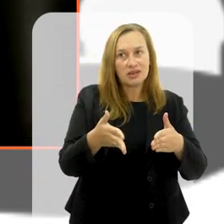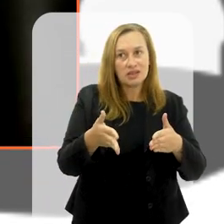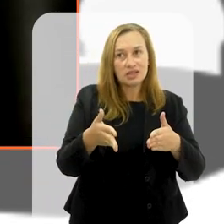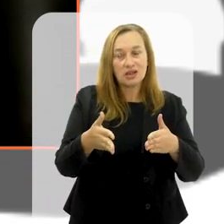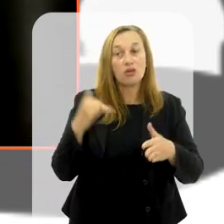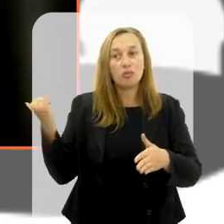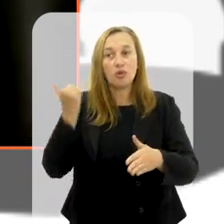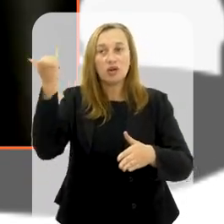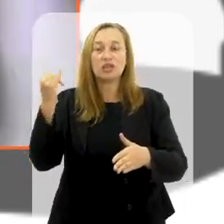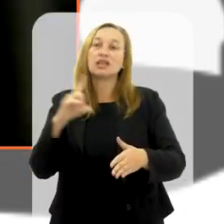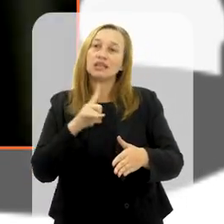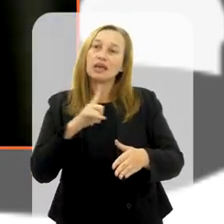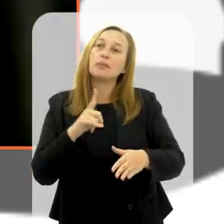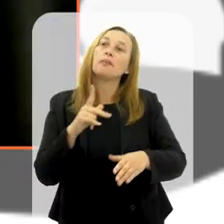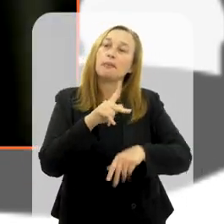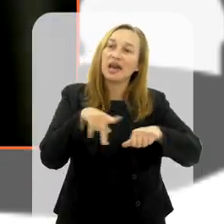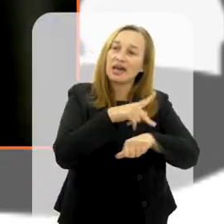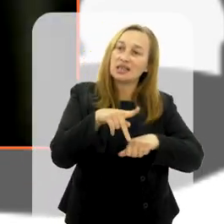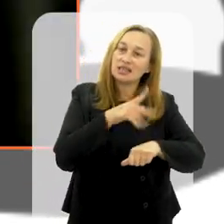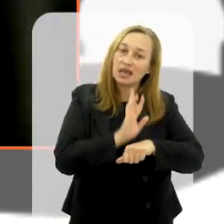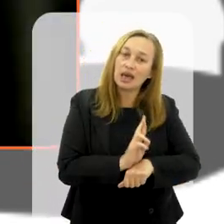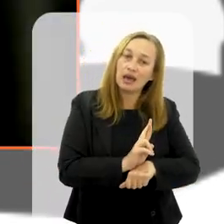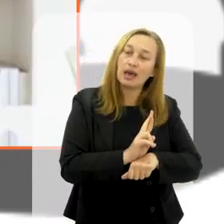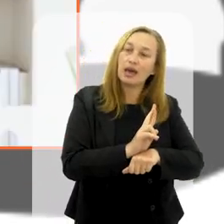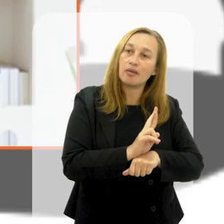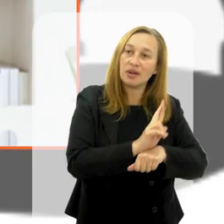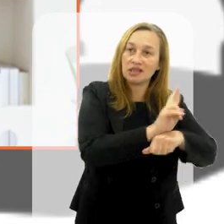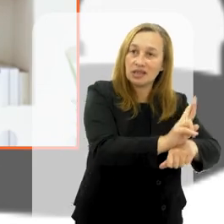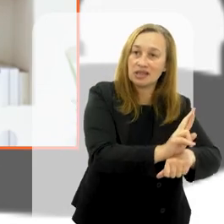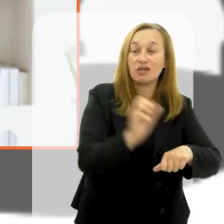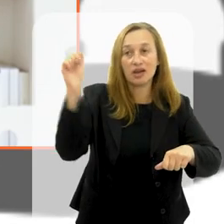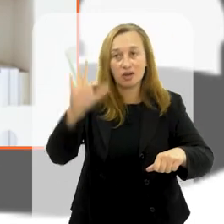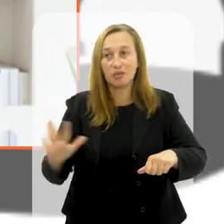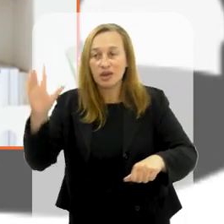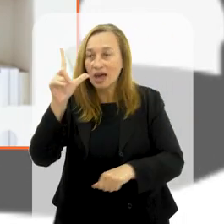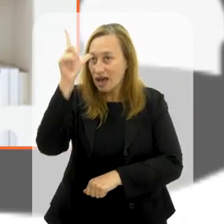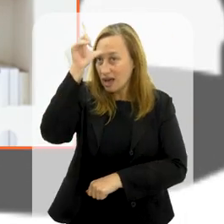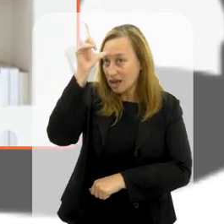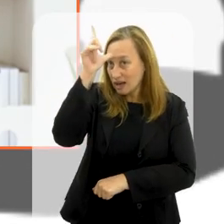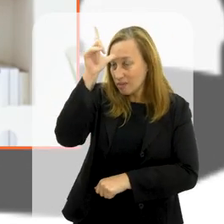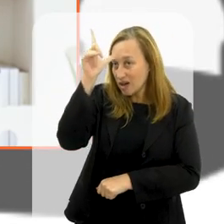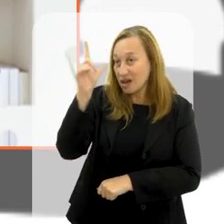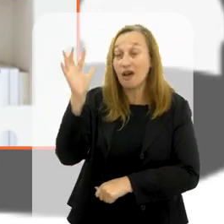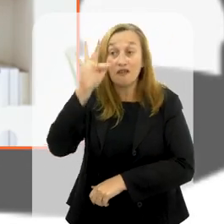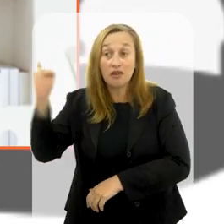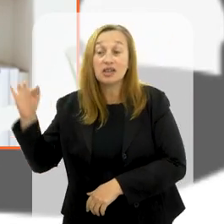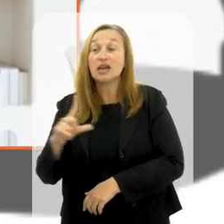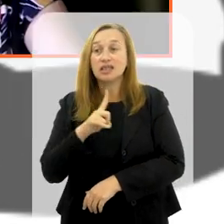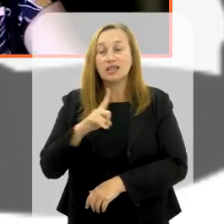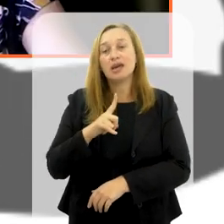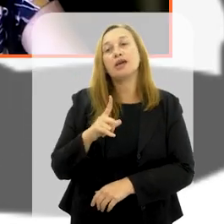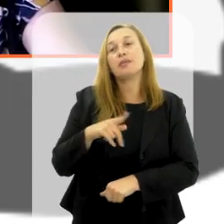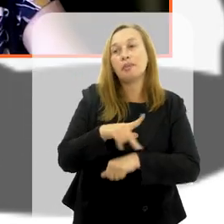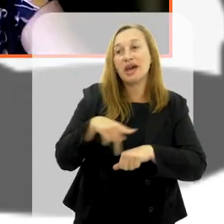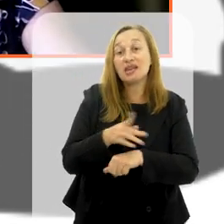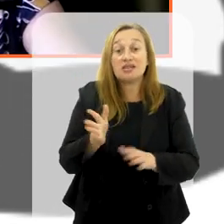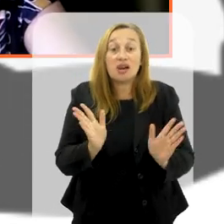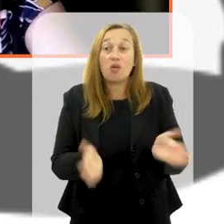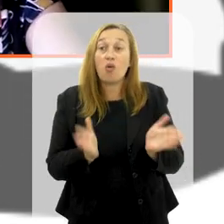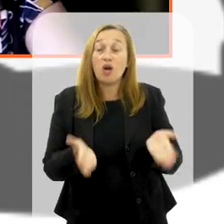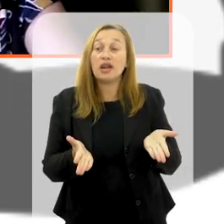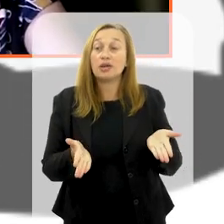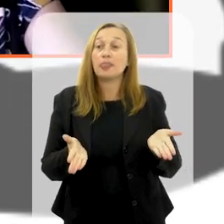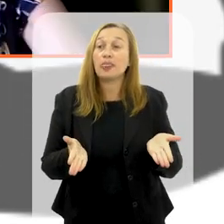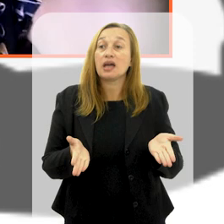parte da União Europeia e tem representação sozinha. Alemanha, França, né? Tem país aqui que